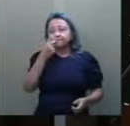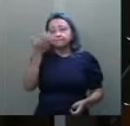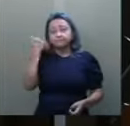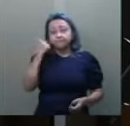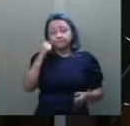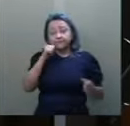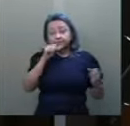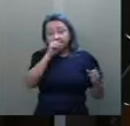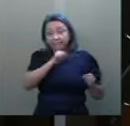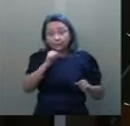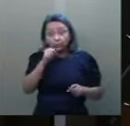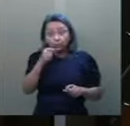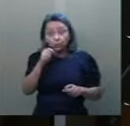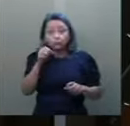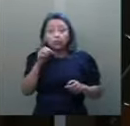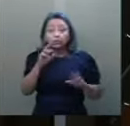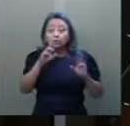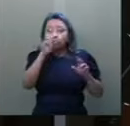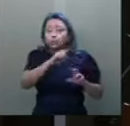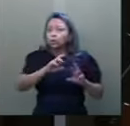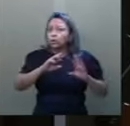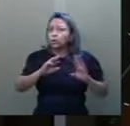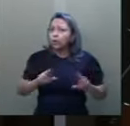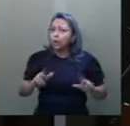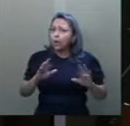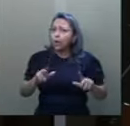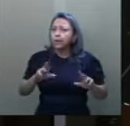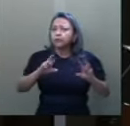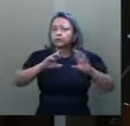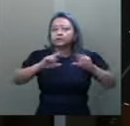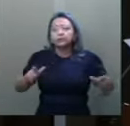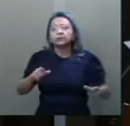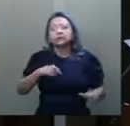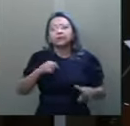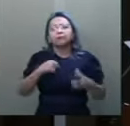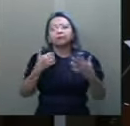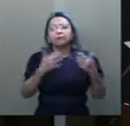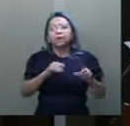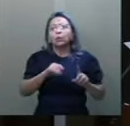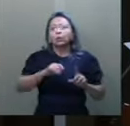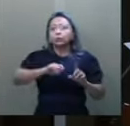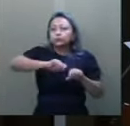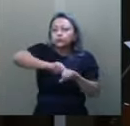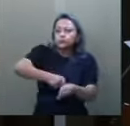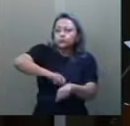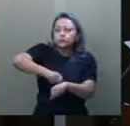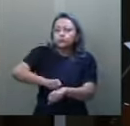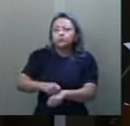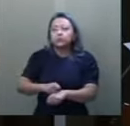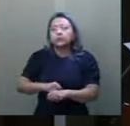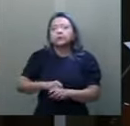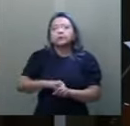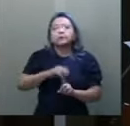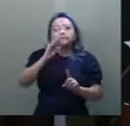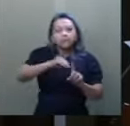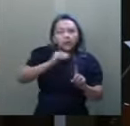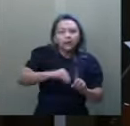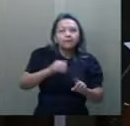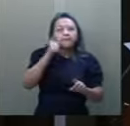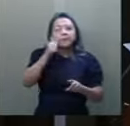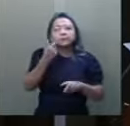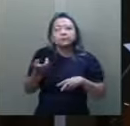não é diferente da louvação a um torturador que violava prisioneiras com ratos.